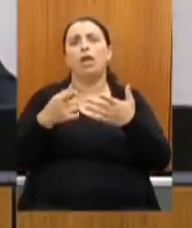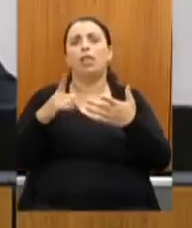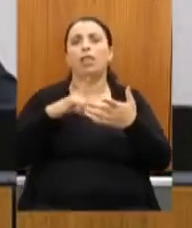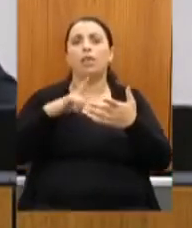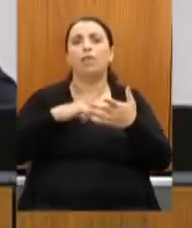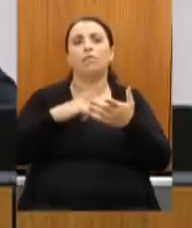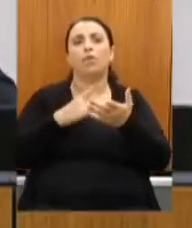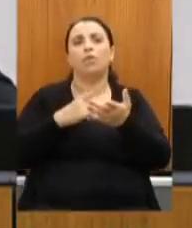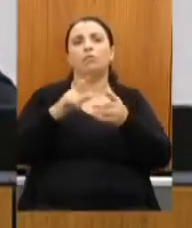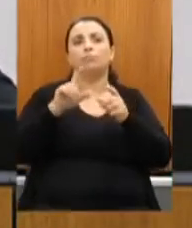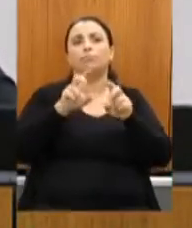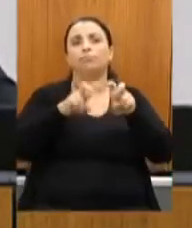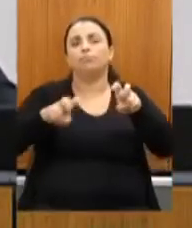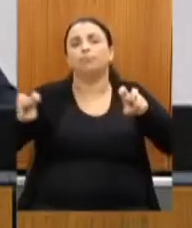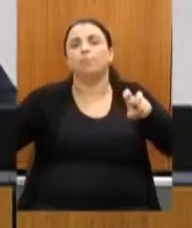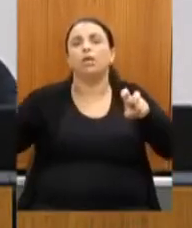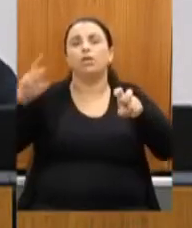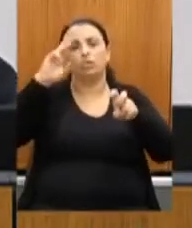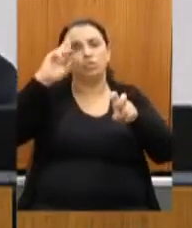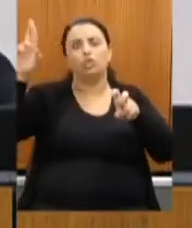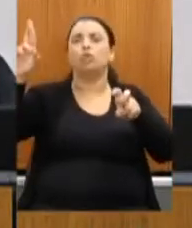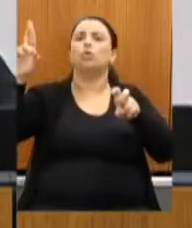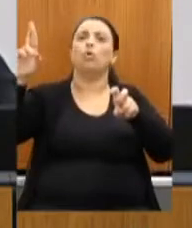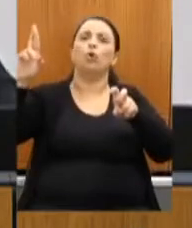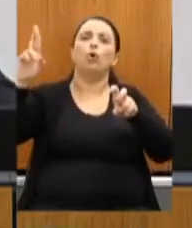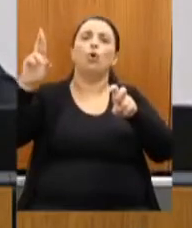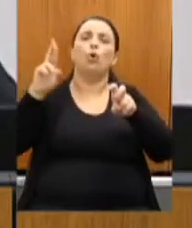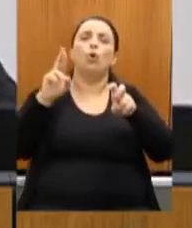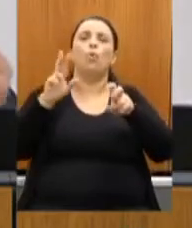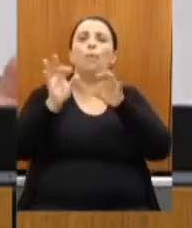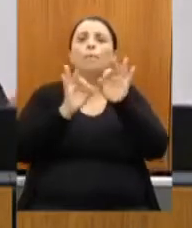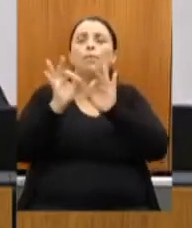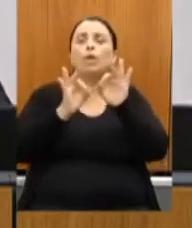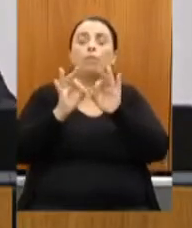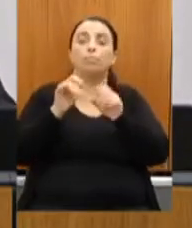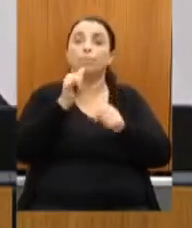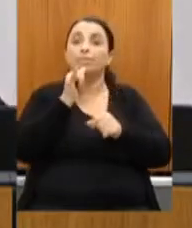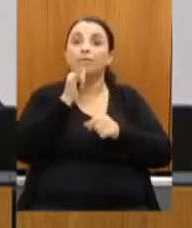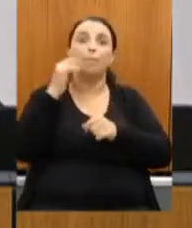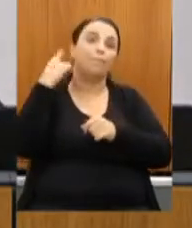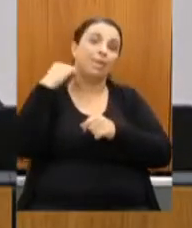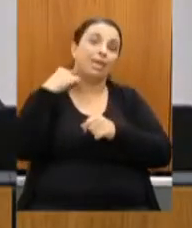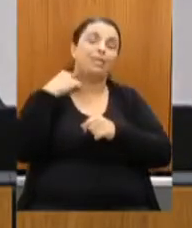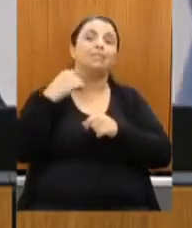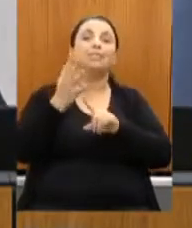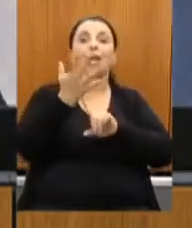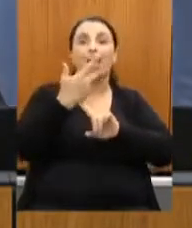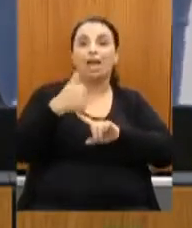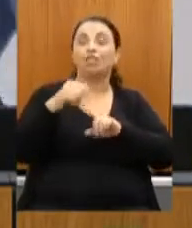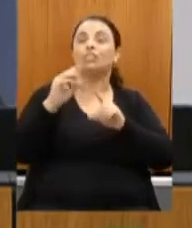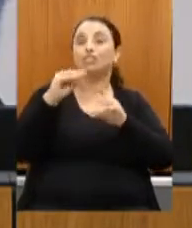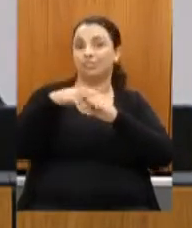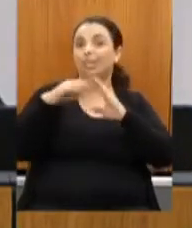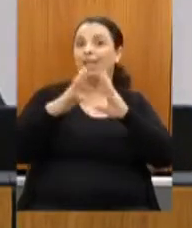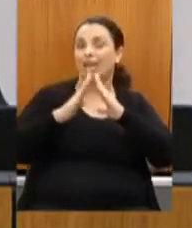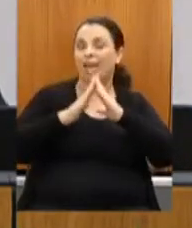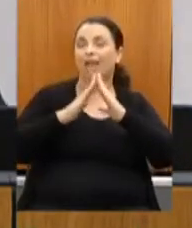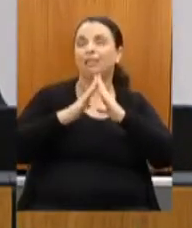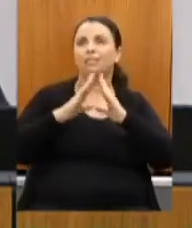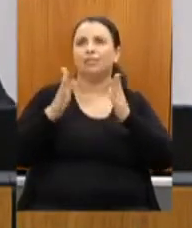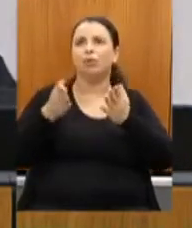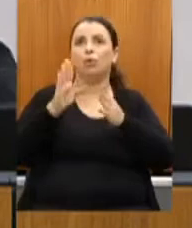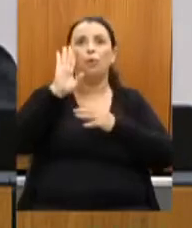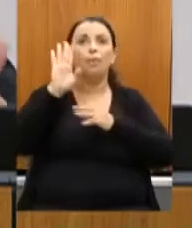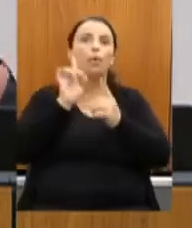programa no início da pandemia, que é Minas, a arte em casa, que foi um programa também que teve como principal objetivo